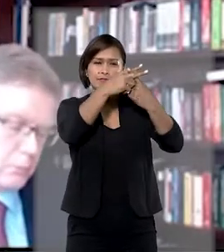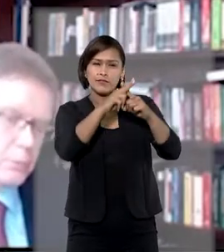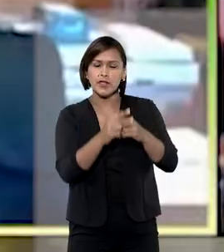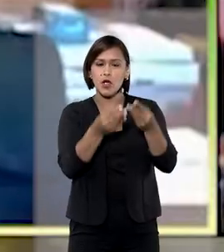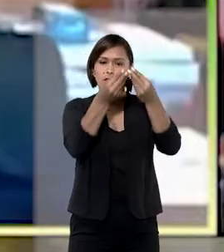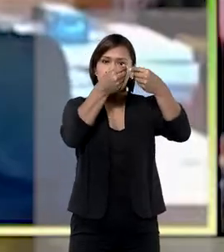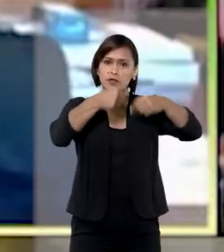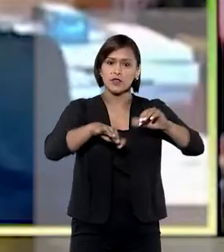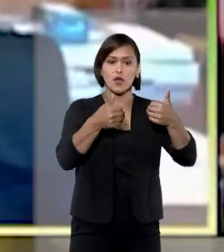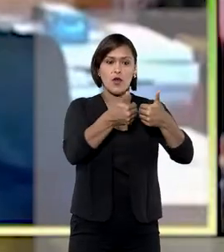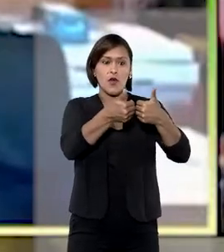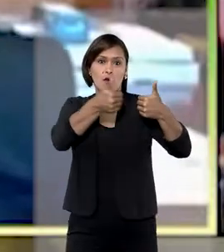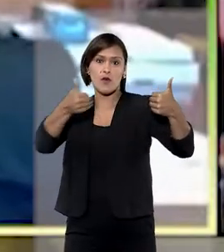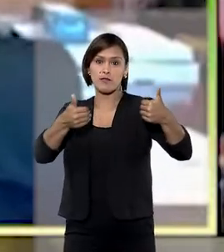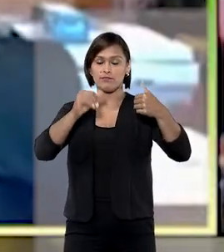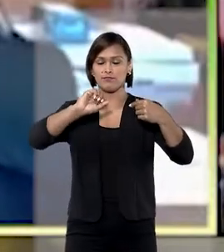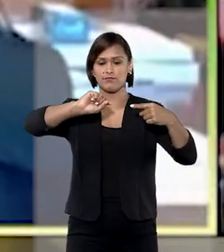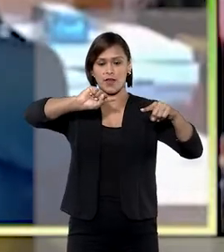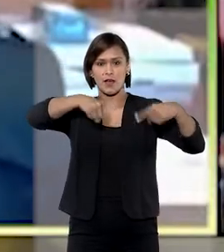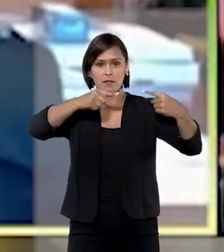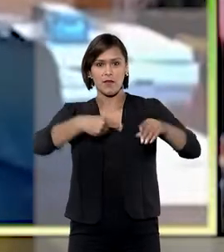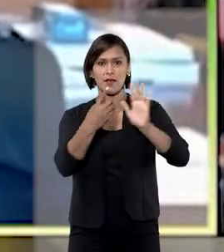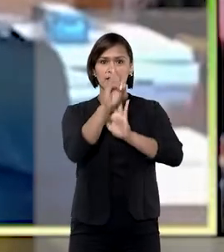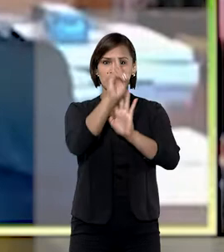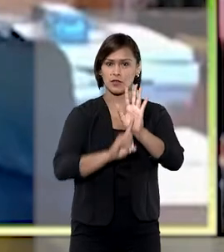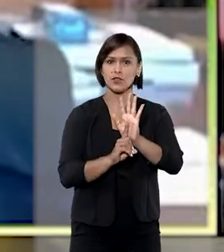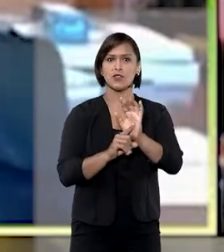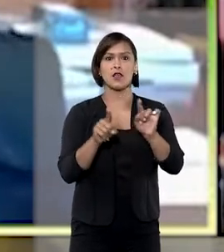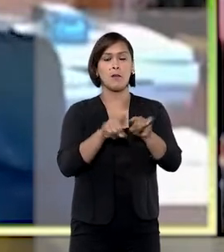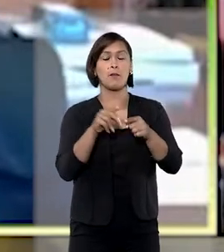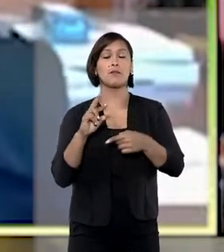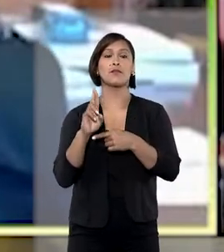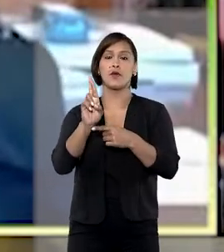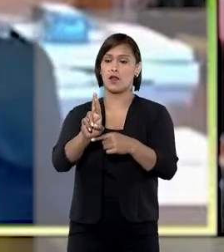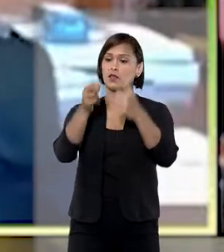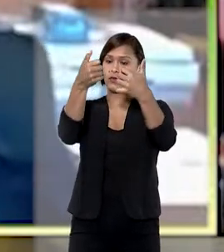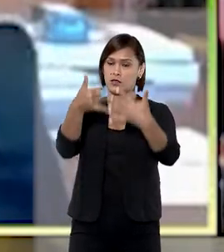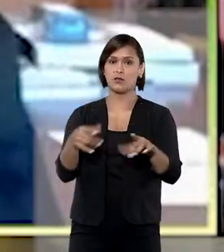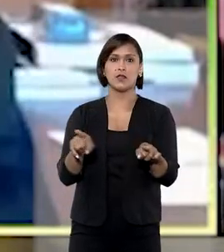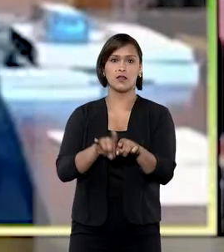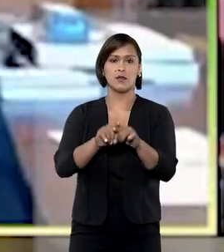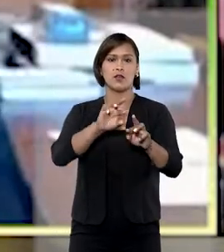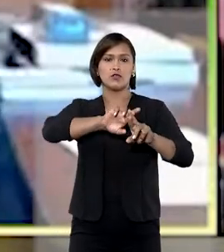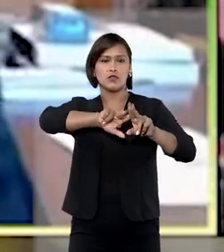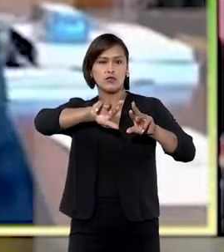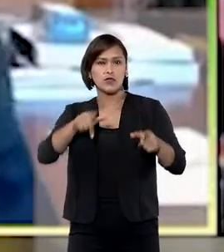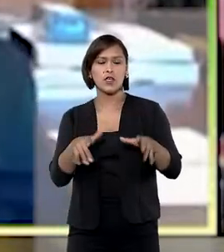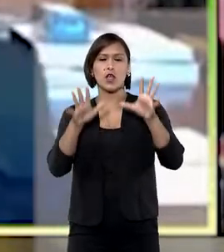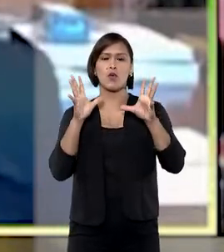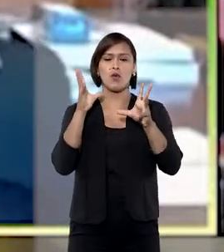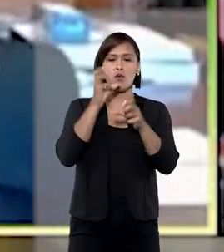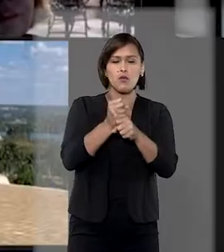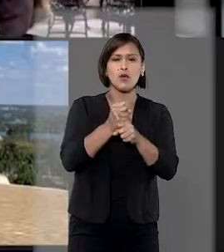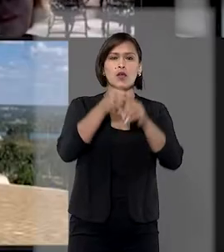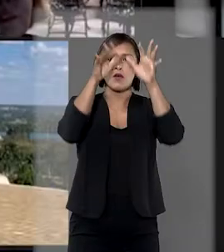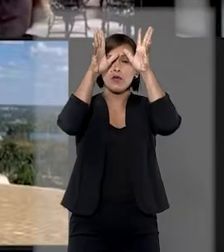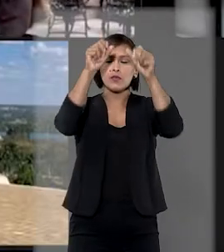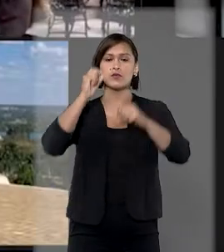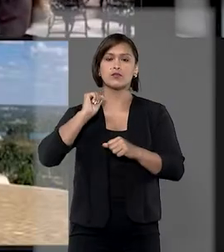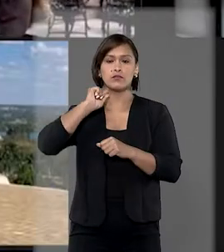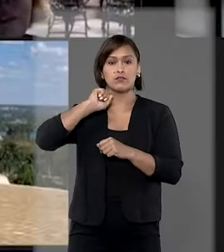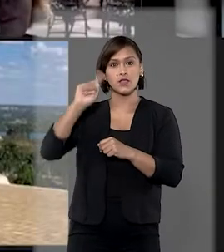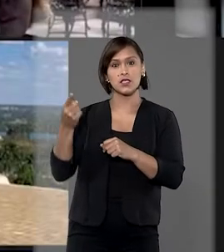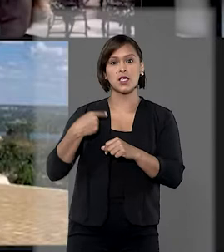prejuízo ou afastar a ameaça a algum direito. Para o relator, diferente do que concluiu o Tribunal Mineiro, o